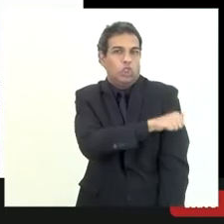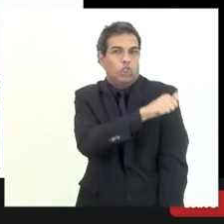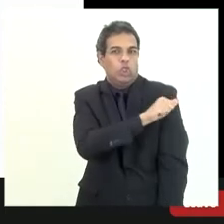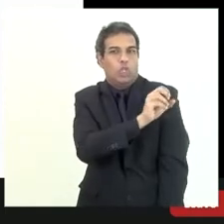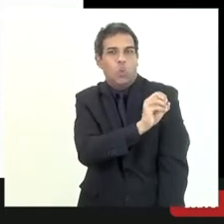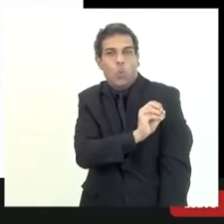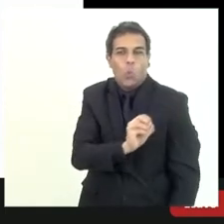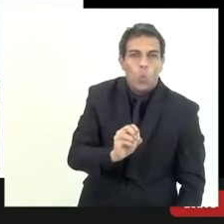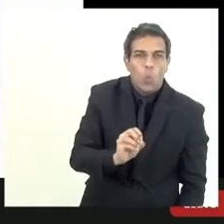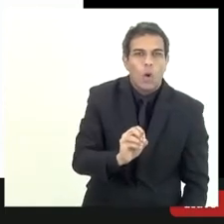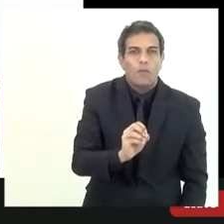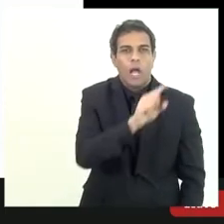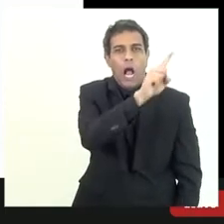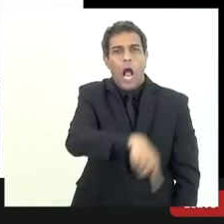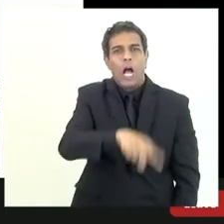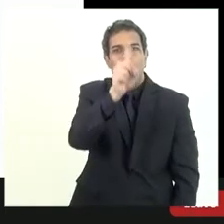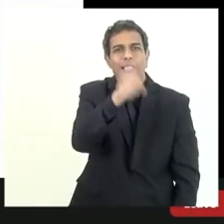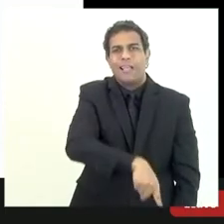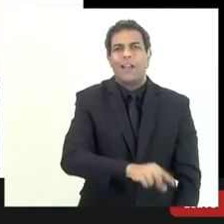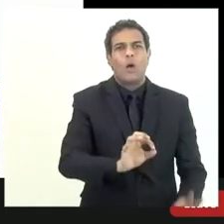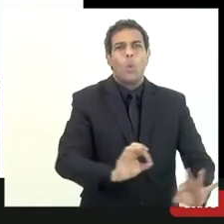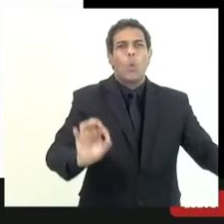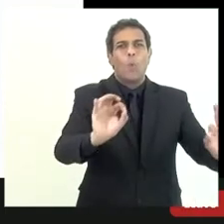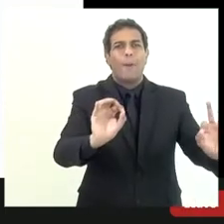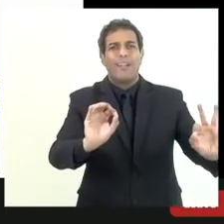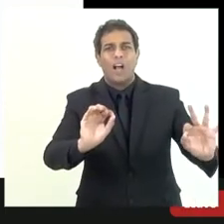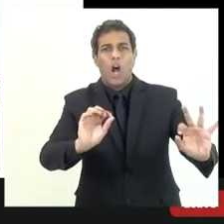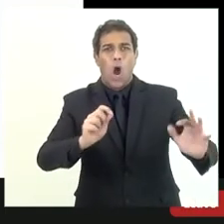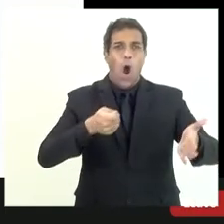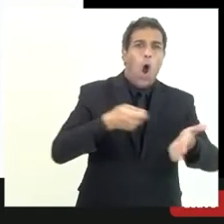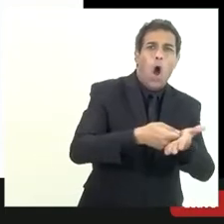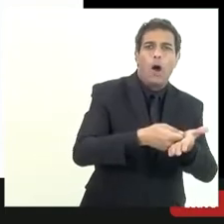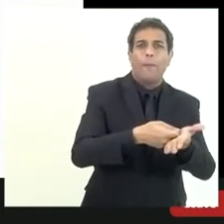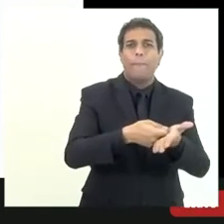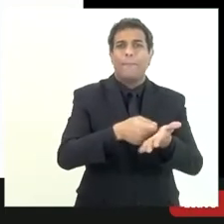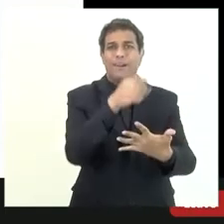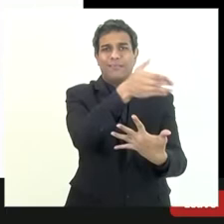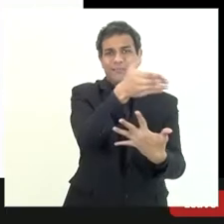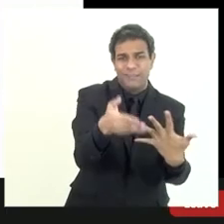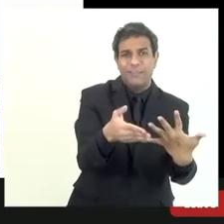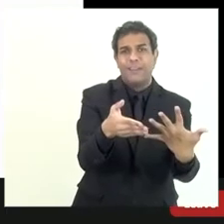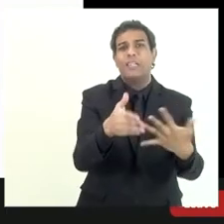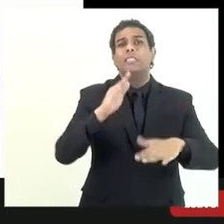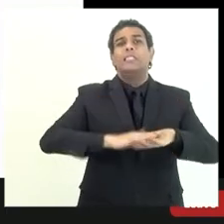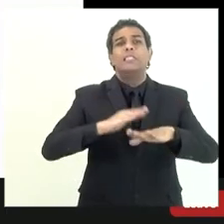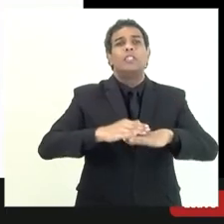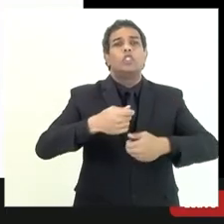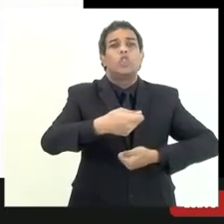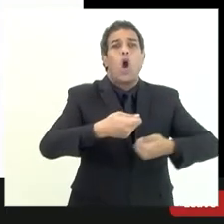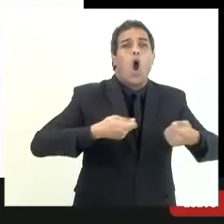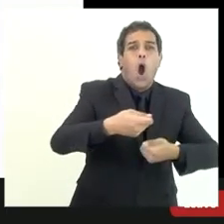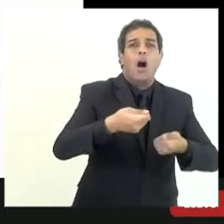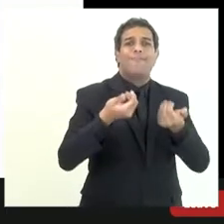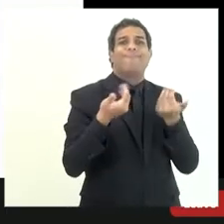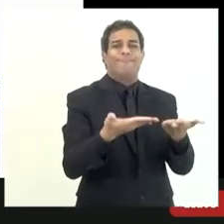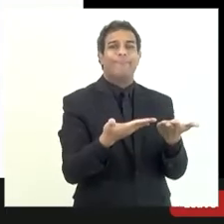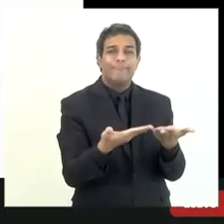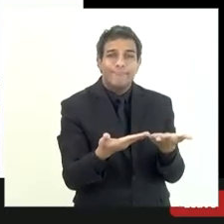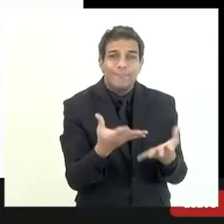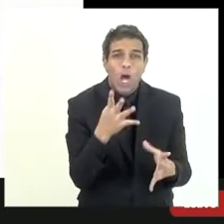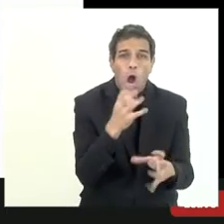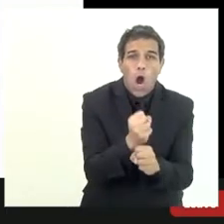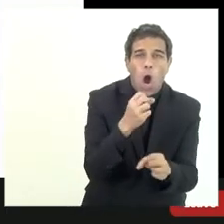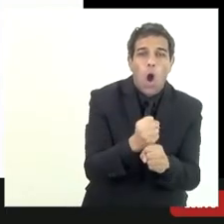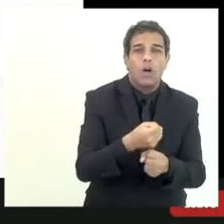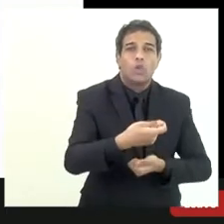que eu tenho que cancelar os créditos e não cobrar os créditos ele vai ficar sendo controlado que a gente chama em contas de